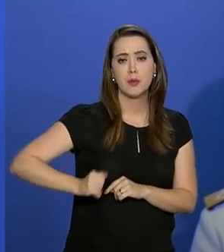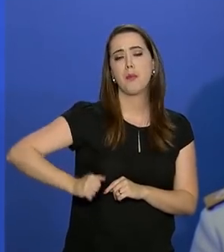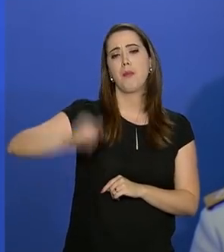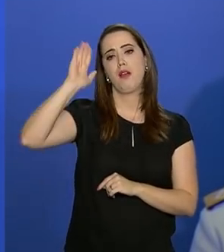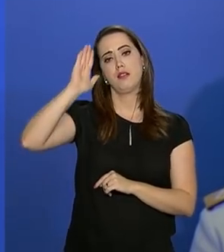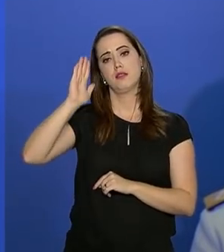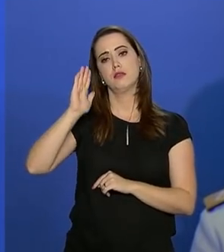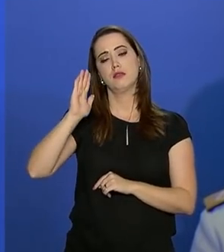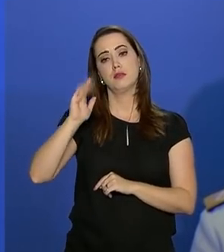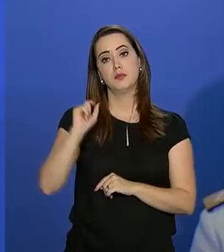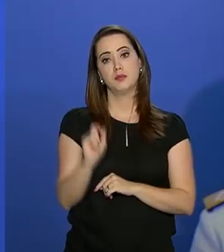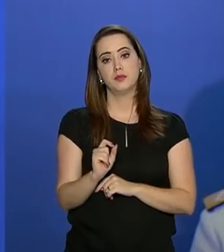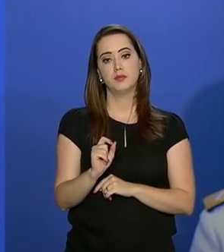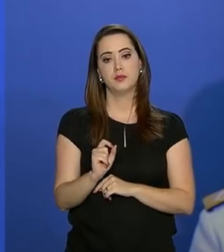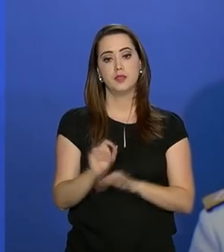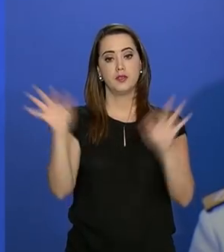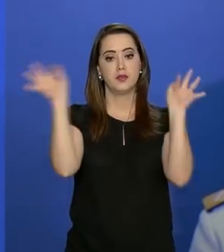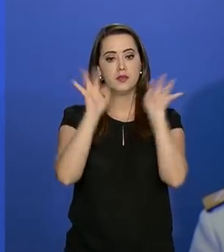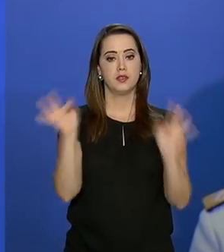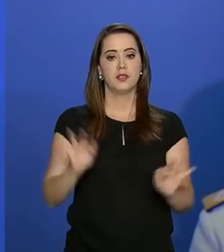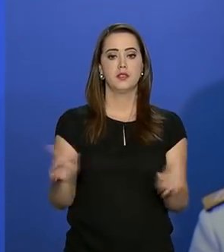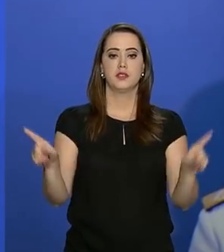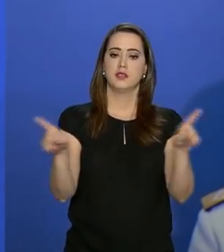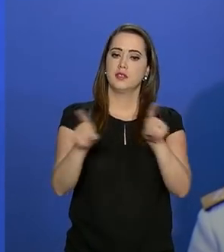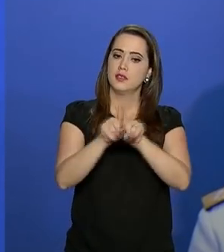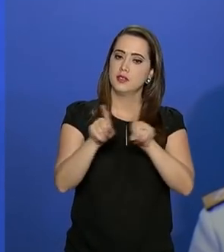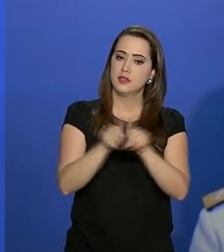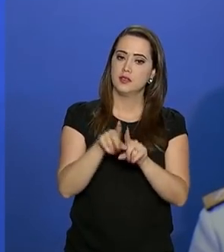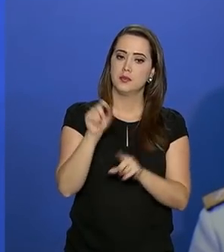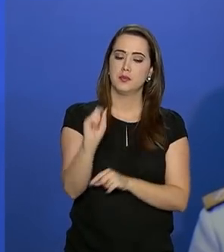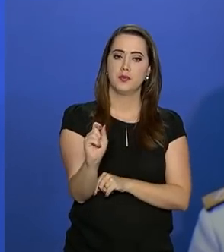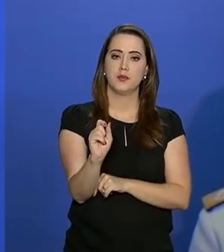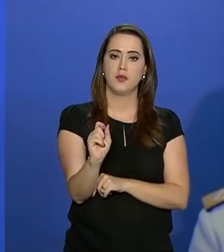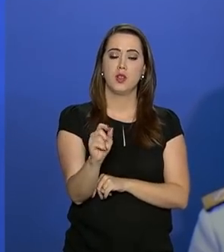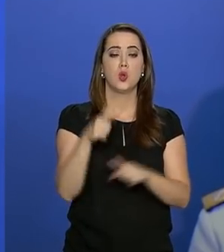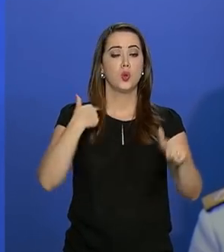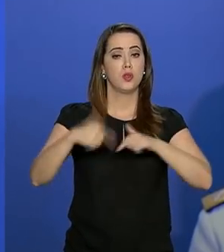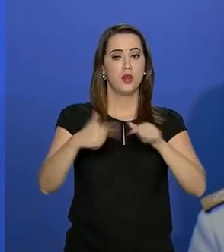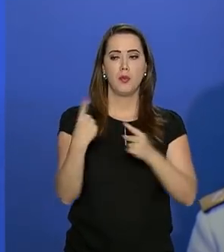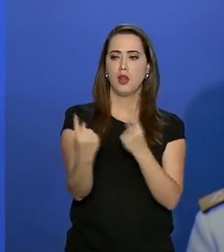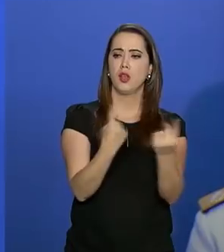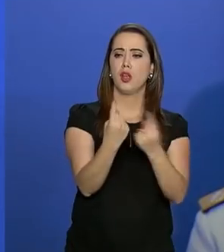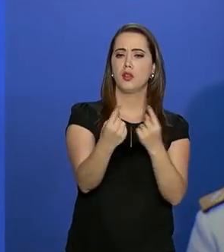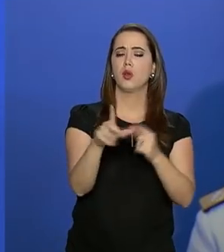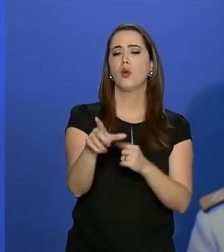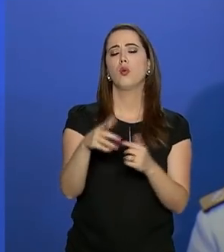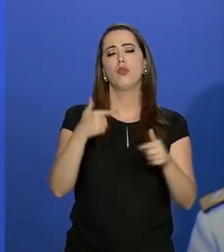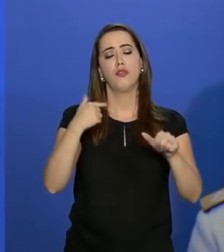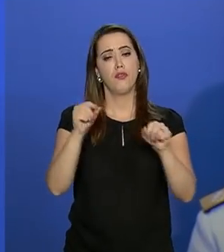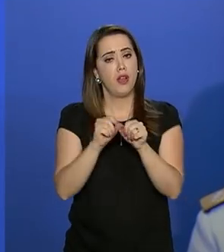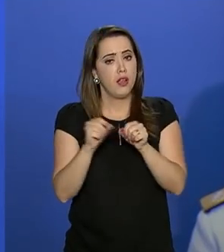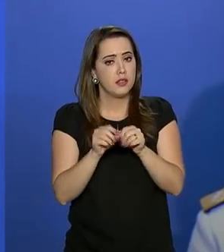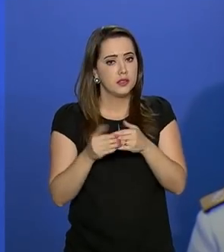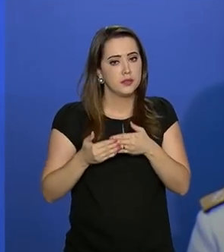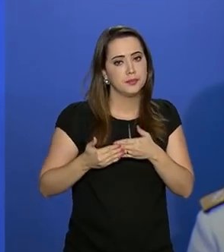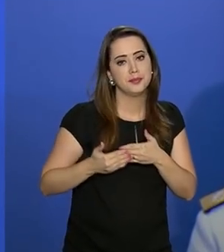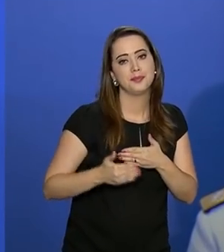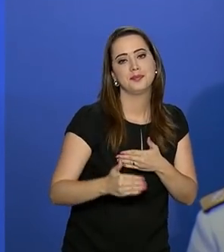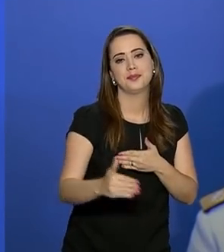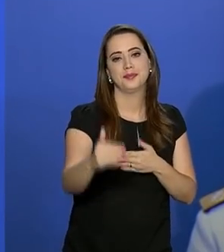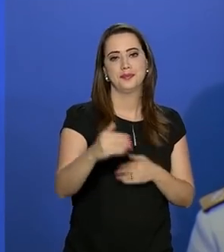felizes também na função que cada um nos imperar a partir